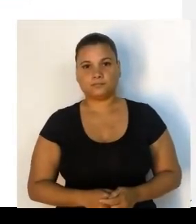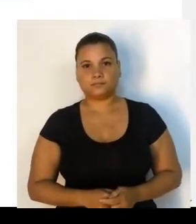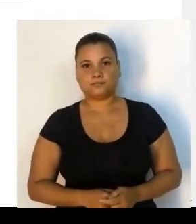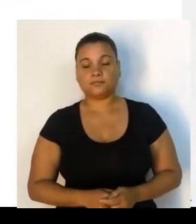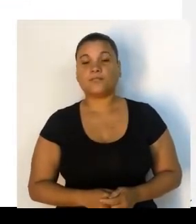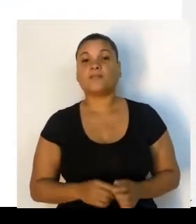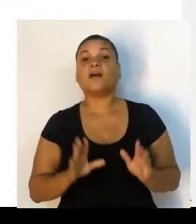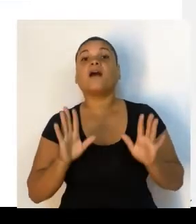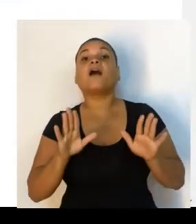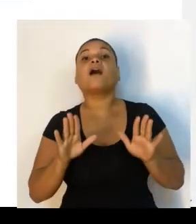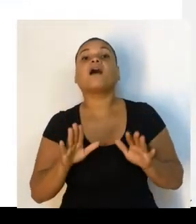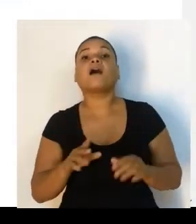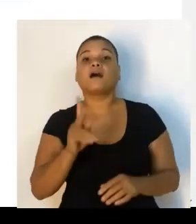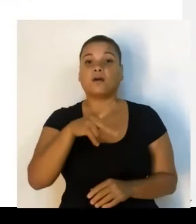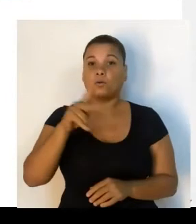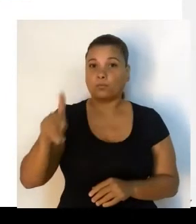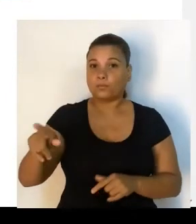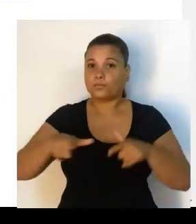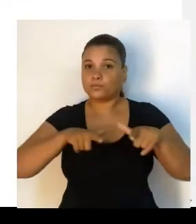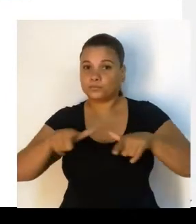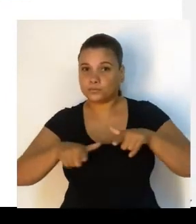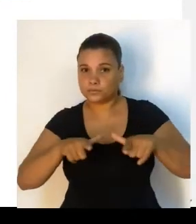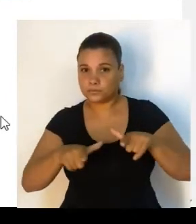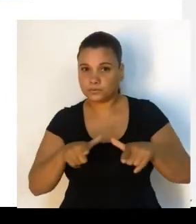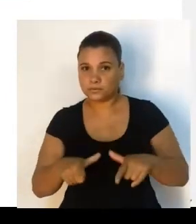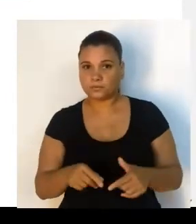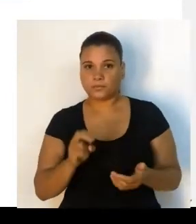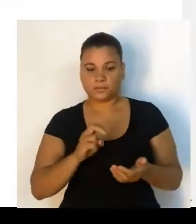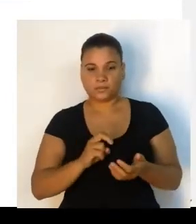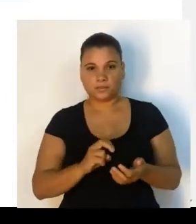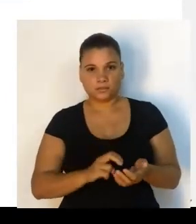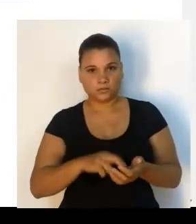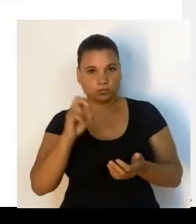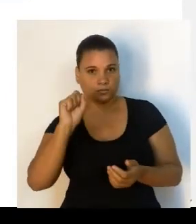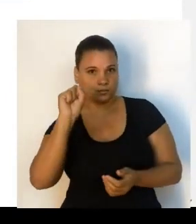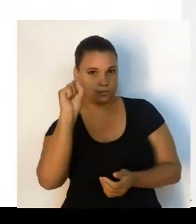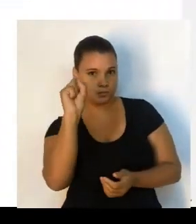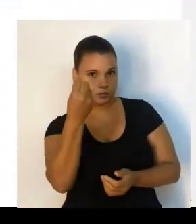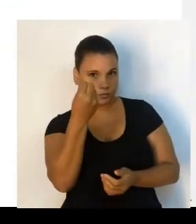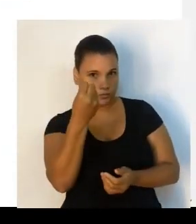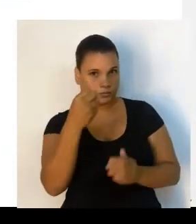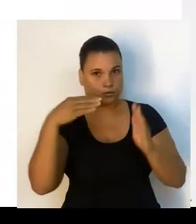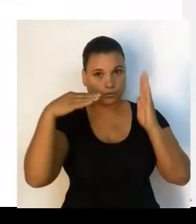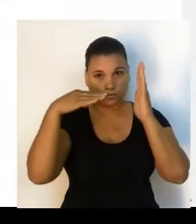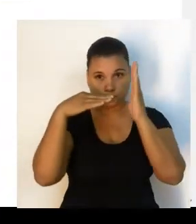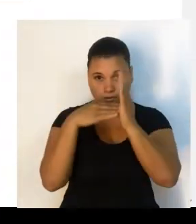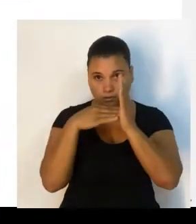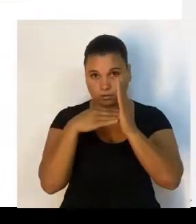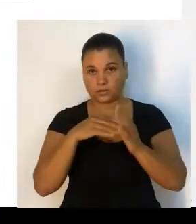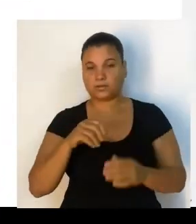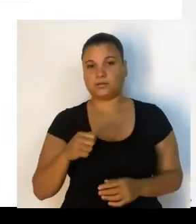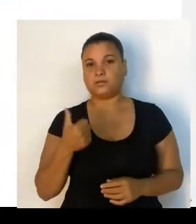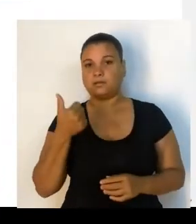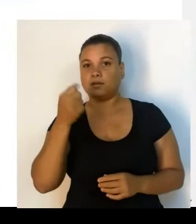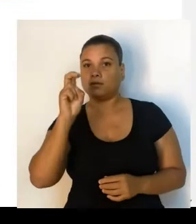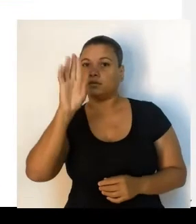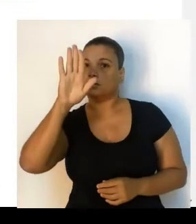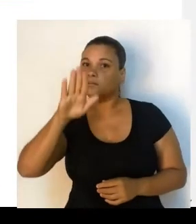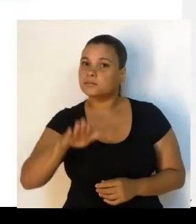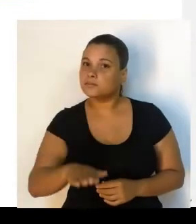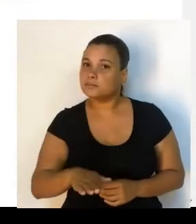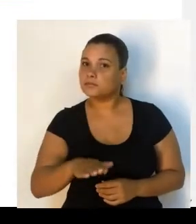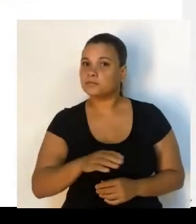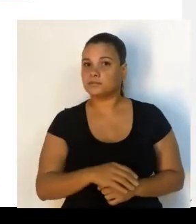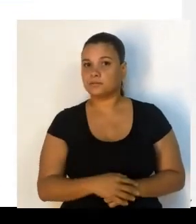Lembrando que a disponibilidade dos professores para responder o fórum será entre o horário de 8 da manhã até as 15